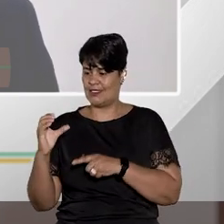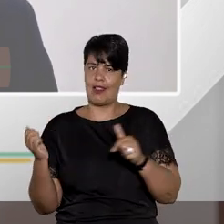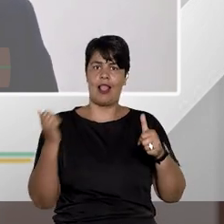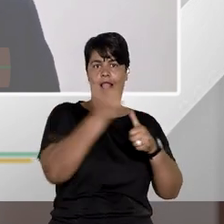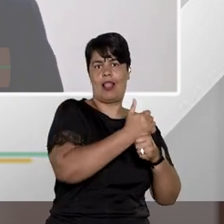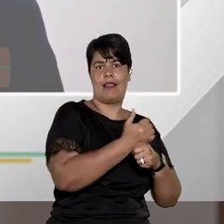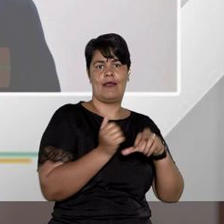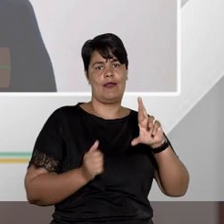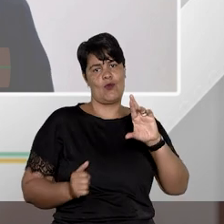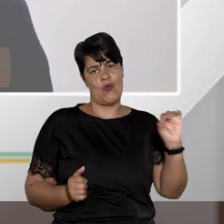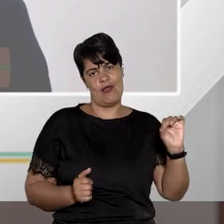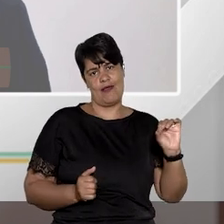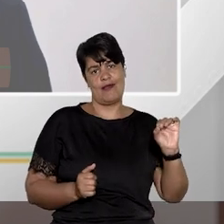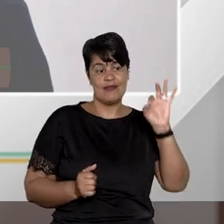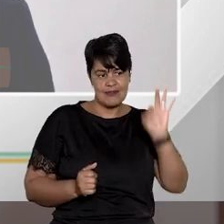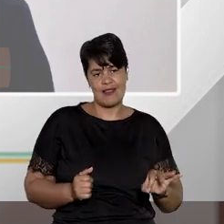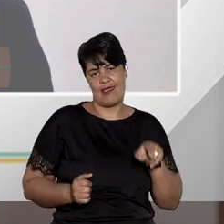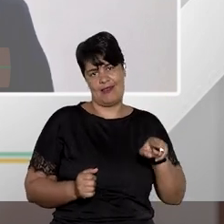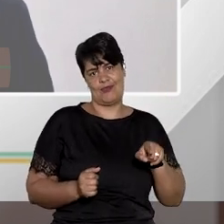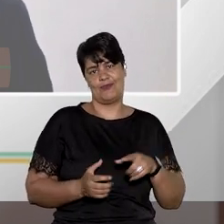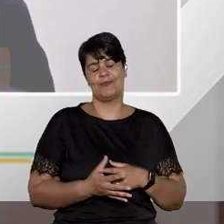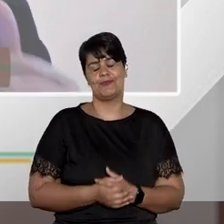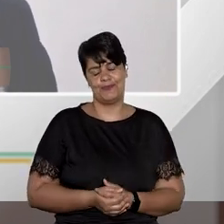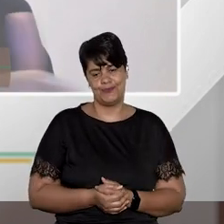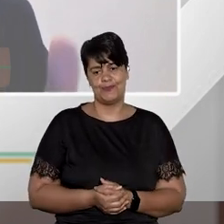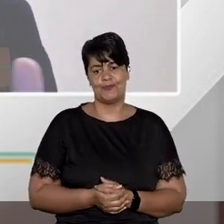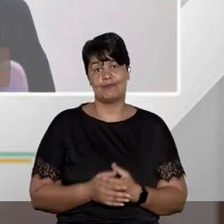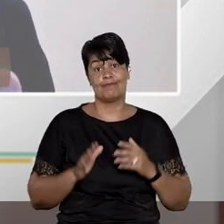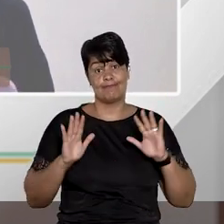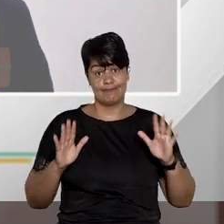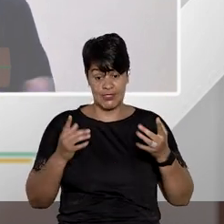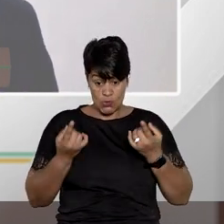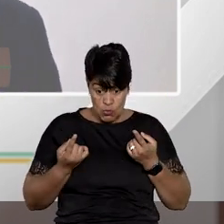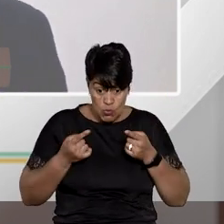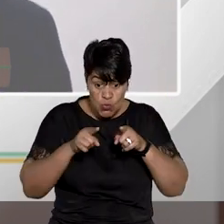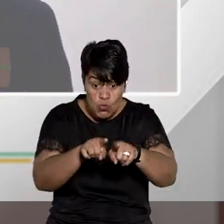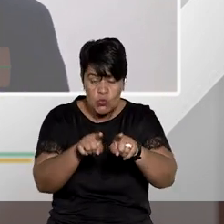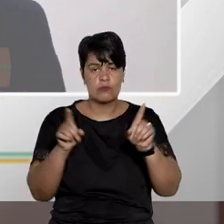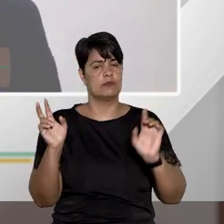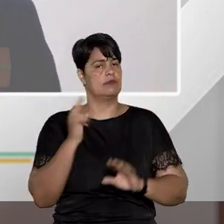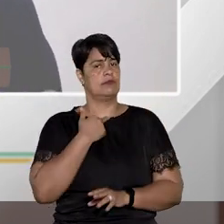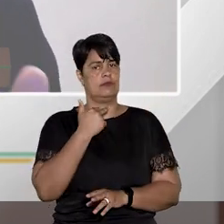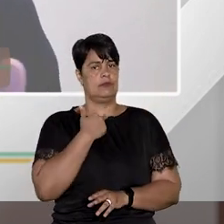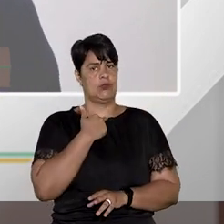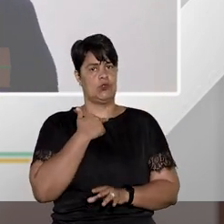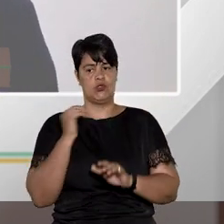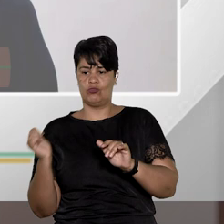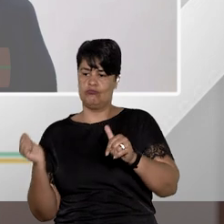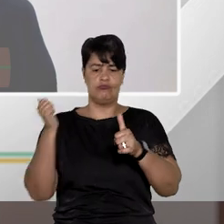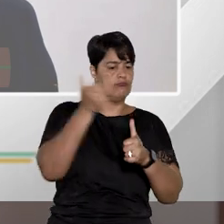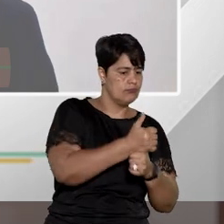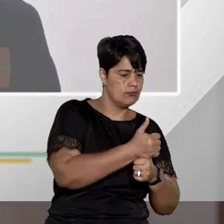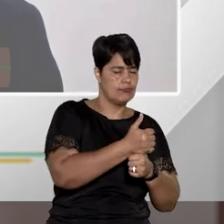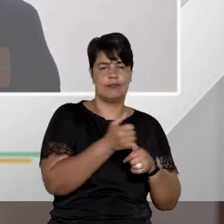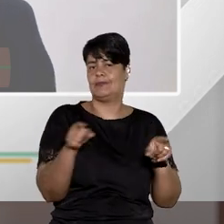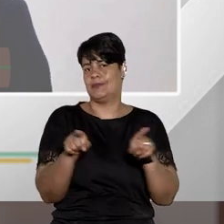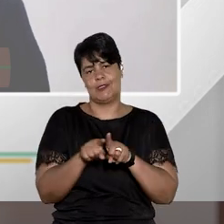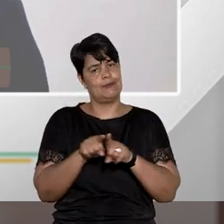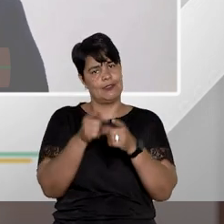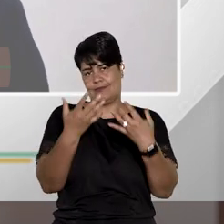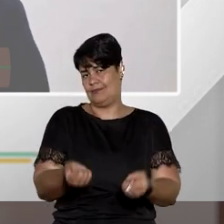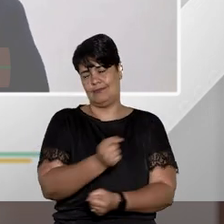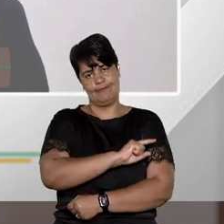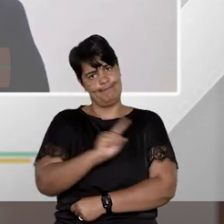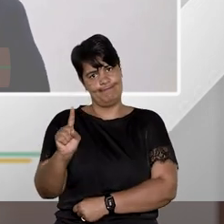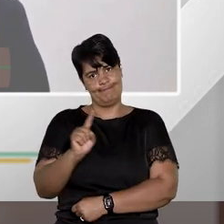substituição àquele recurso que seria o adequado. Com o comitante não é possível, em substituição, regra geral, também não é